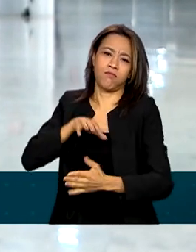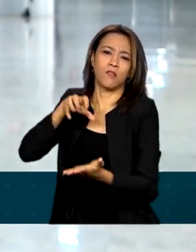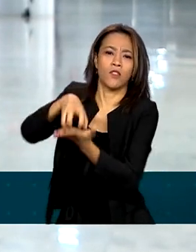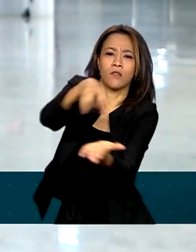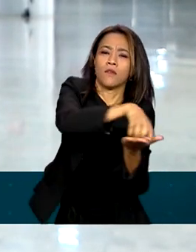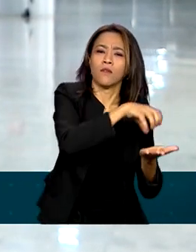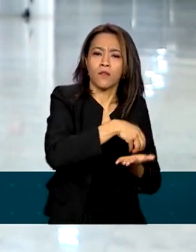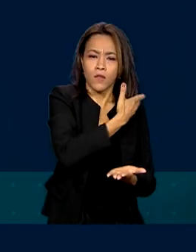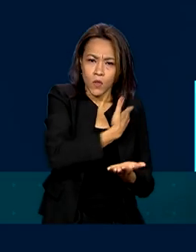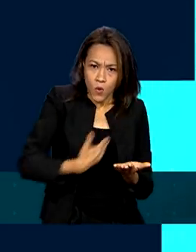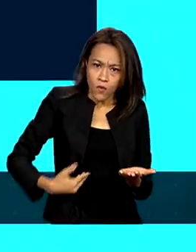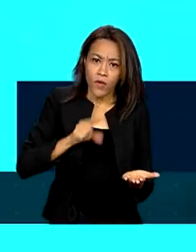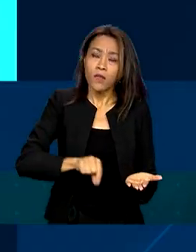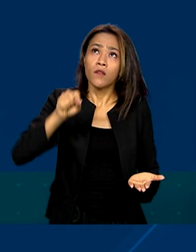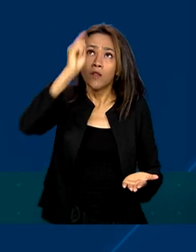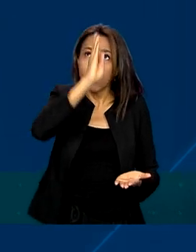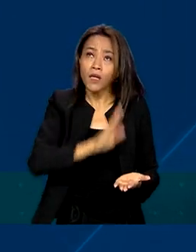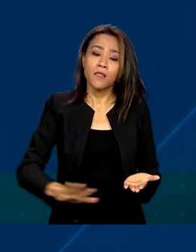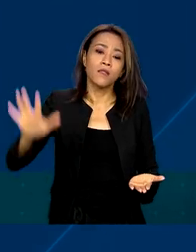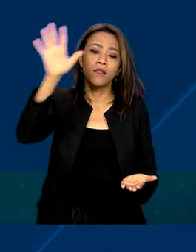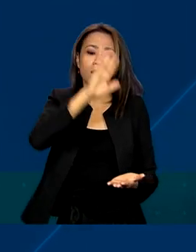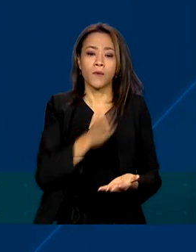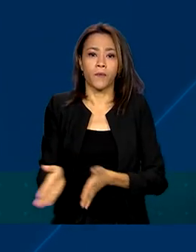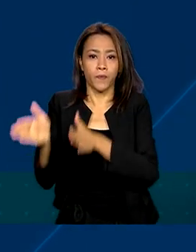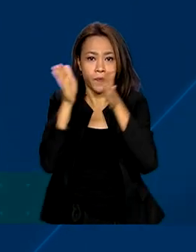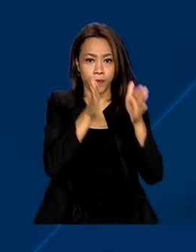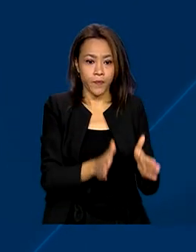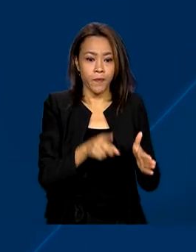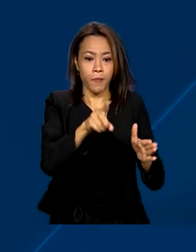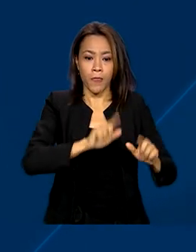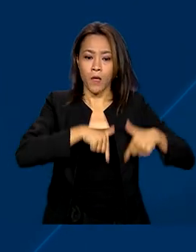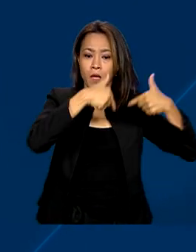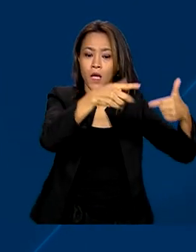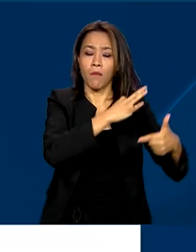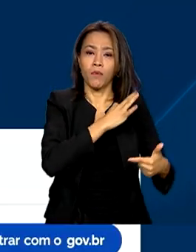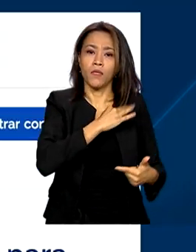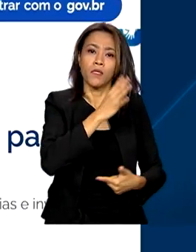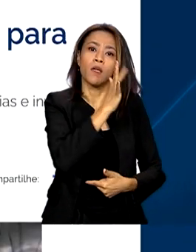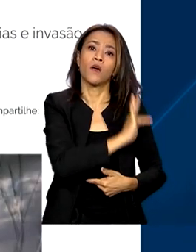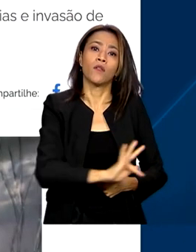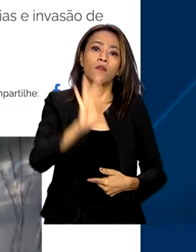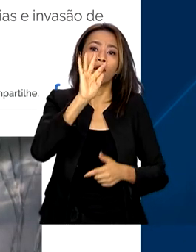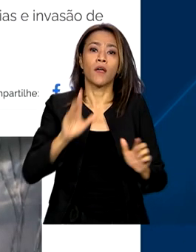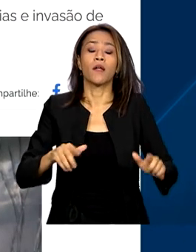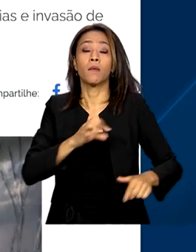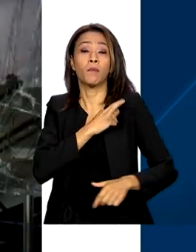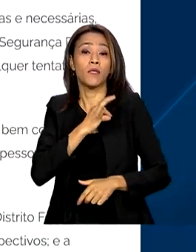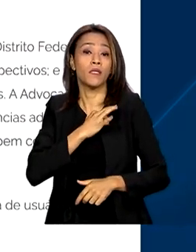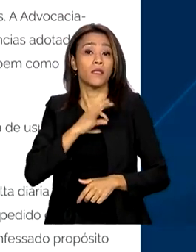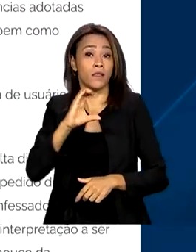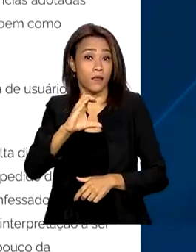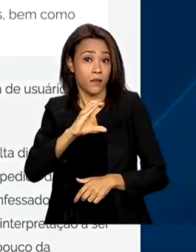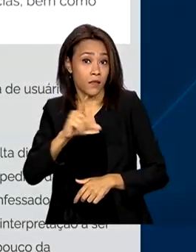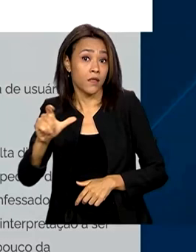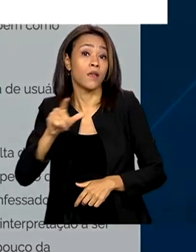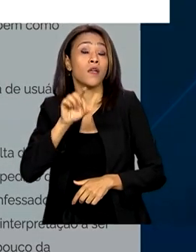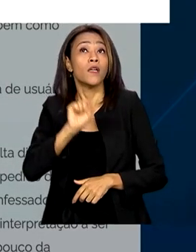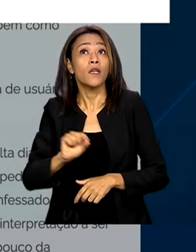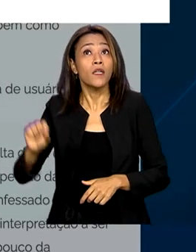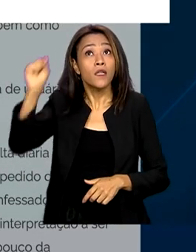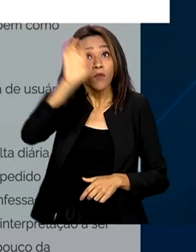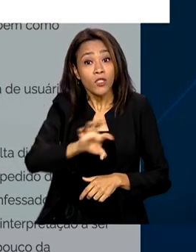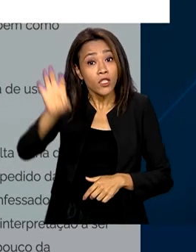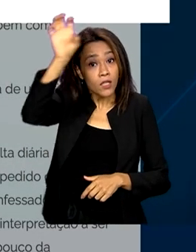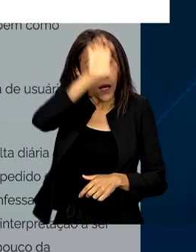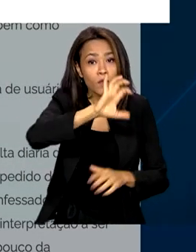e mais. A atuação das polícias federal, rodoviária federal e militares dos estados e do Distrito